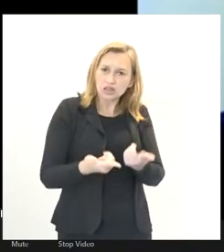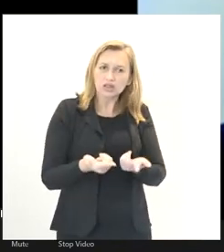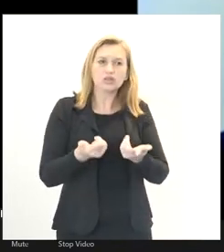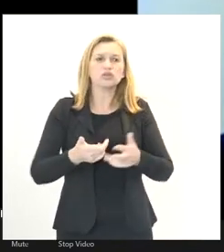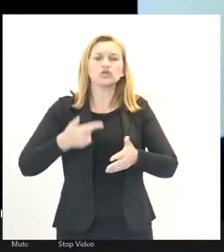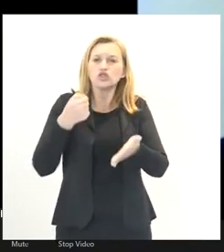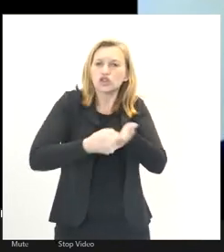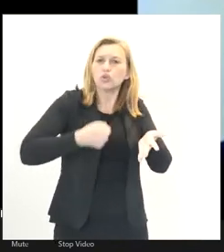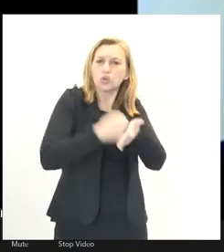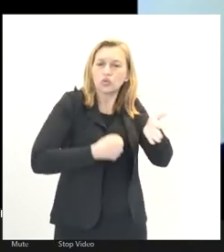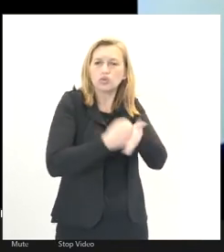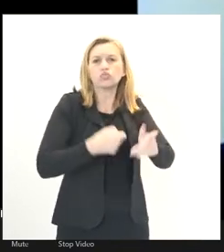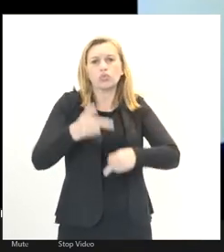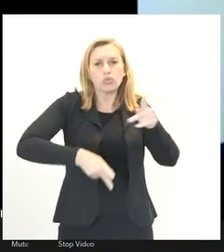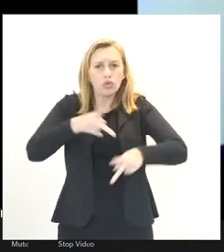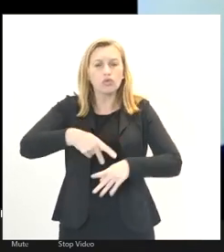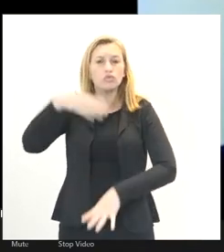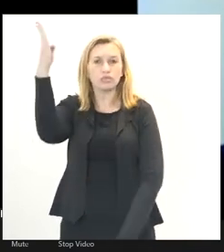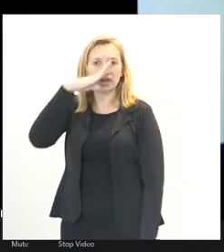lutas do povo brasileiro.